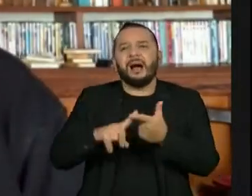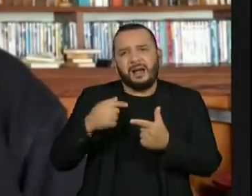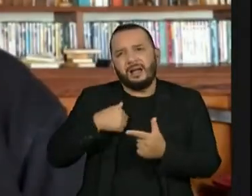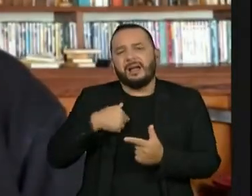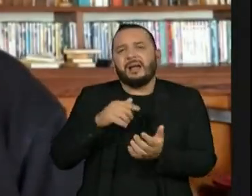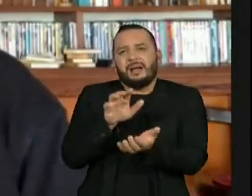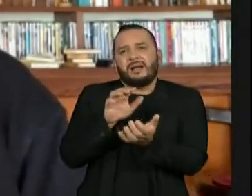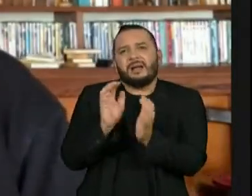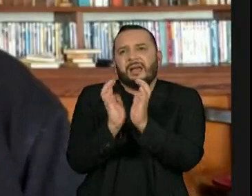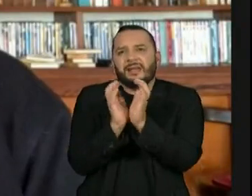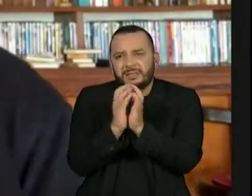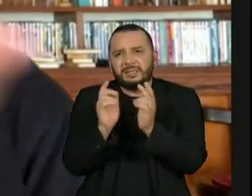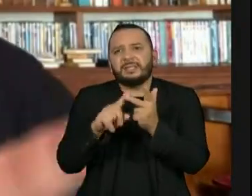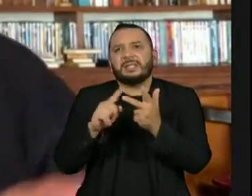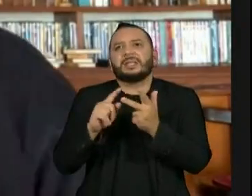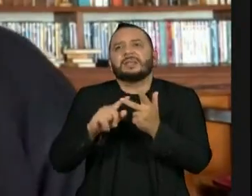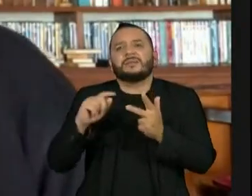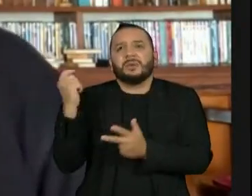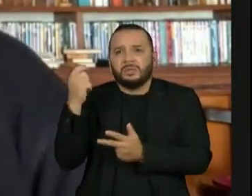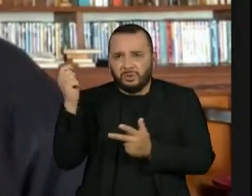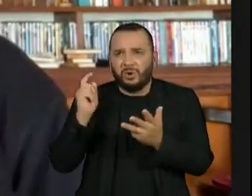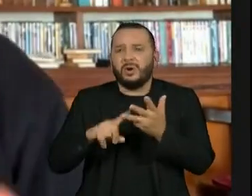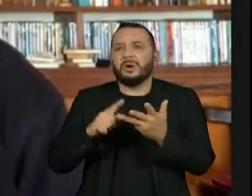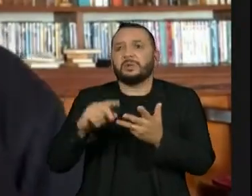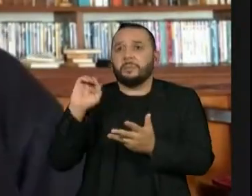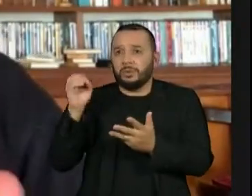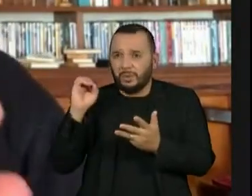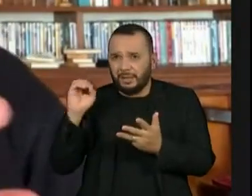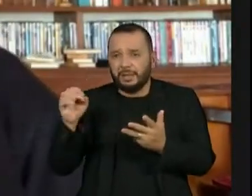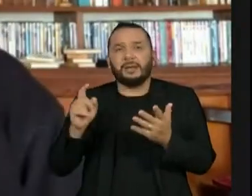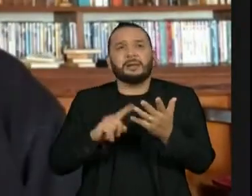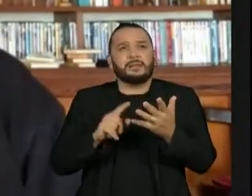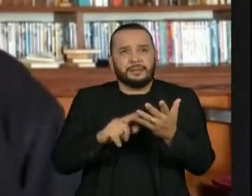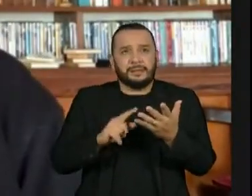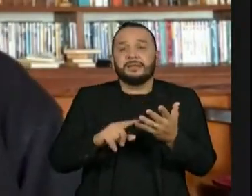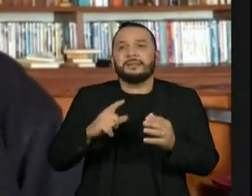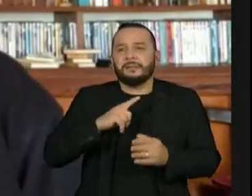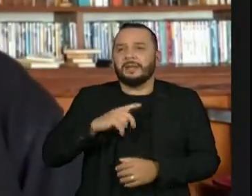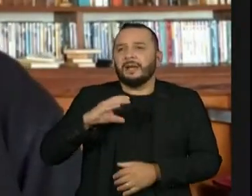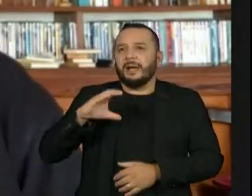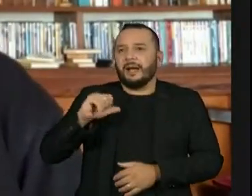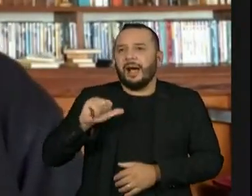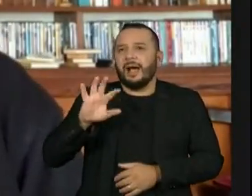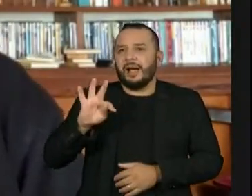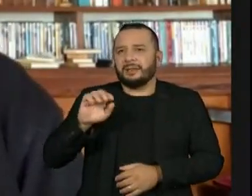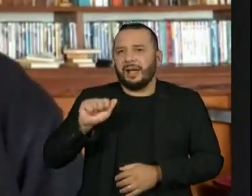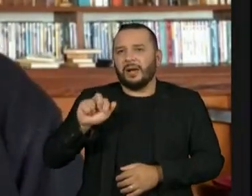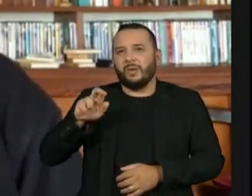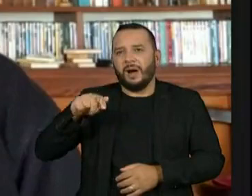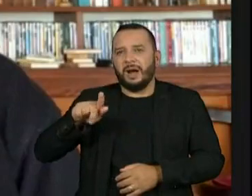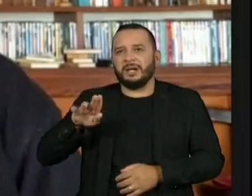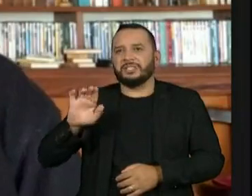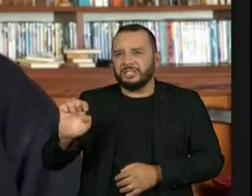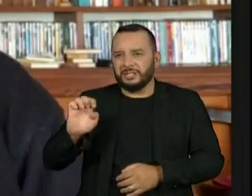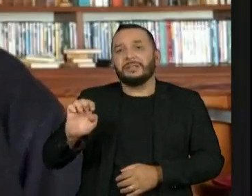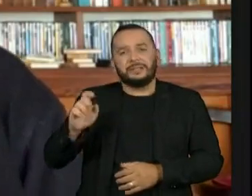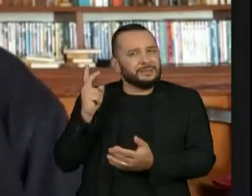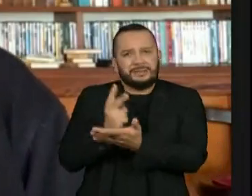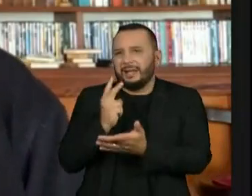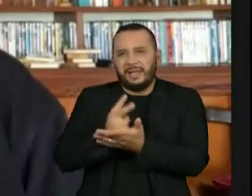mesmo Porto Alegre, Cataguases, Cataguases disputa com o São Paulo o campeonato de modernismo.